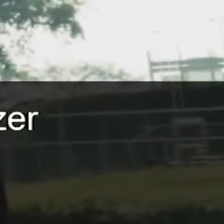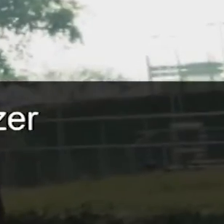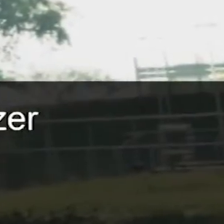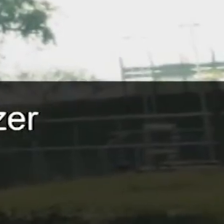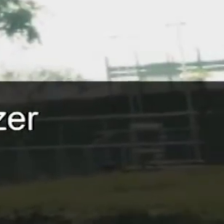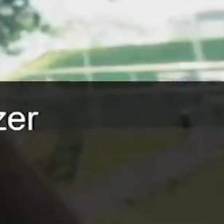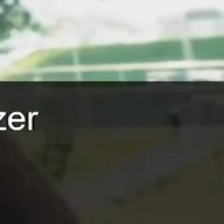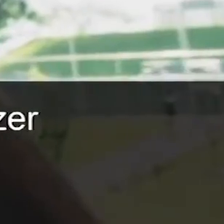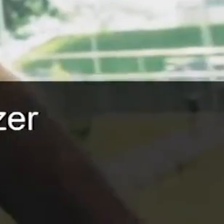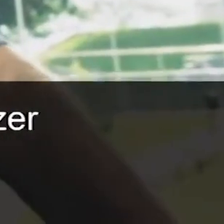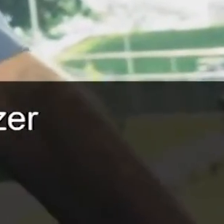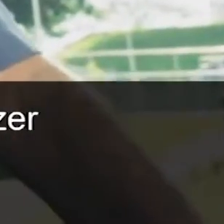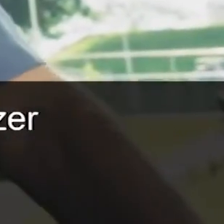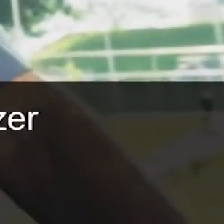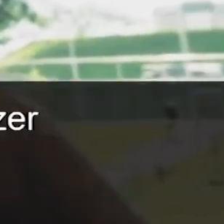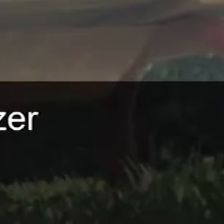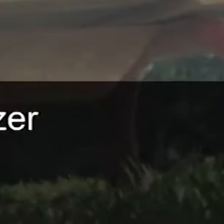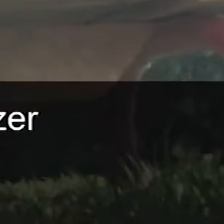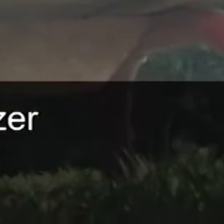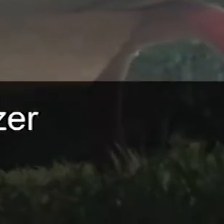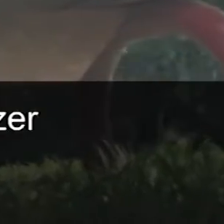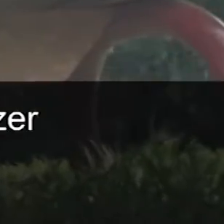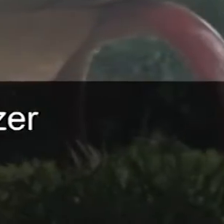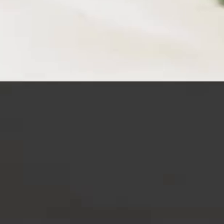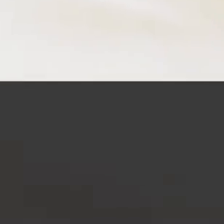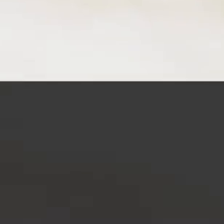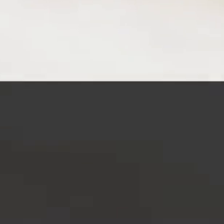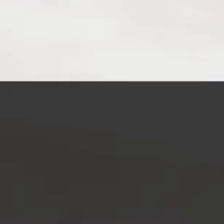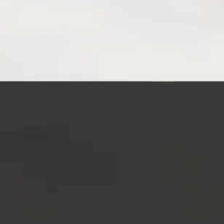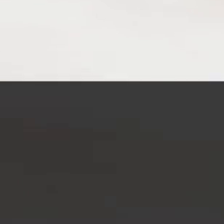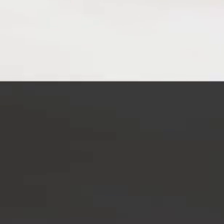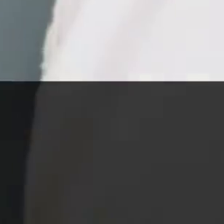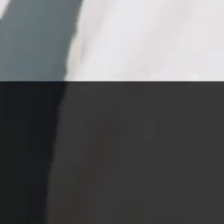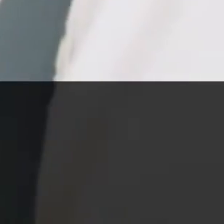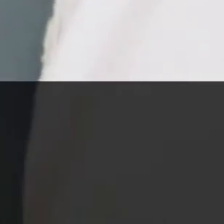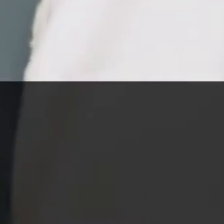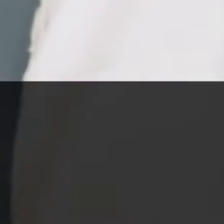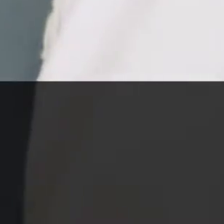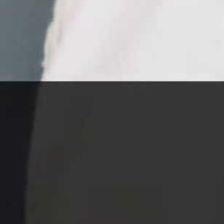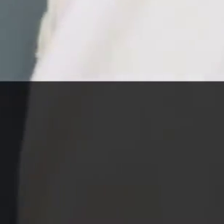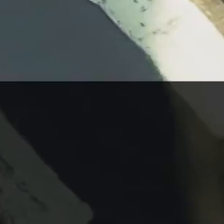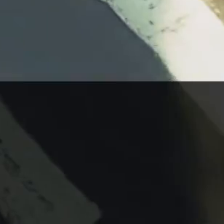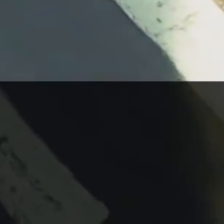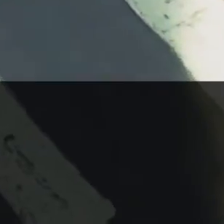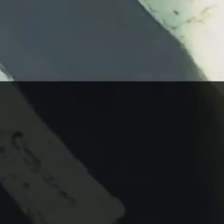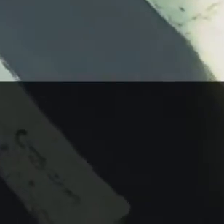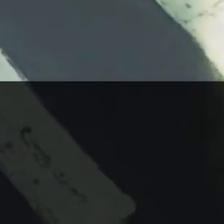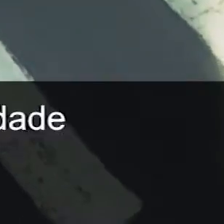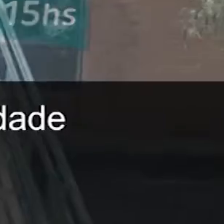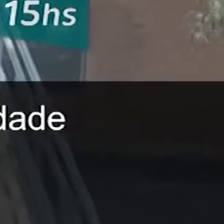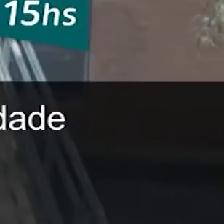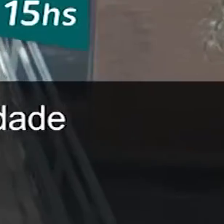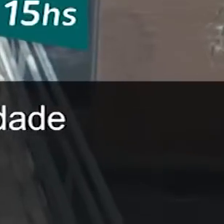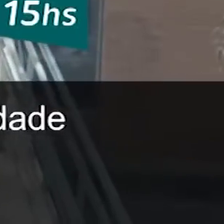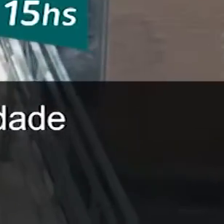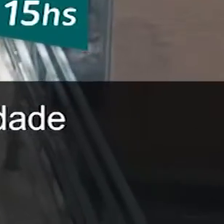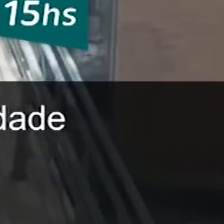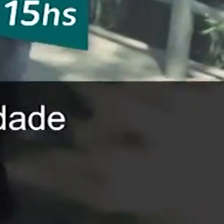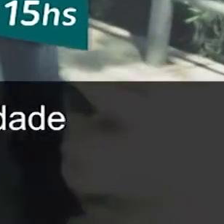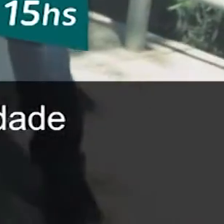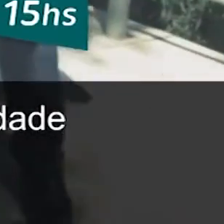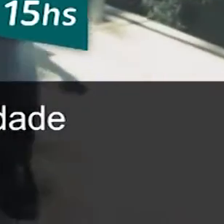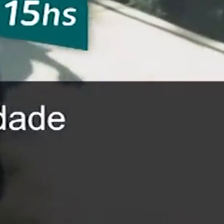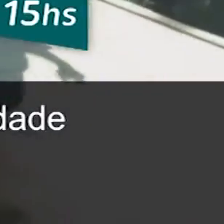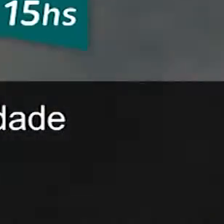Acompanhe o seu arsério e a dona Conceição durante o lazer. É pelo seu bem-estar que a Câmara trabalha. E é com a sua